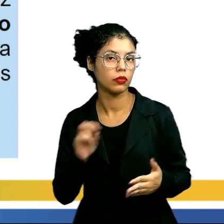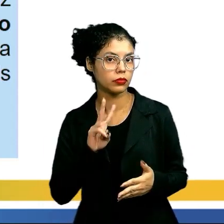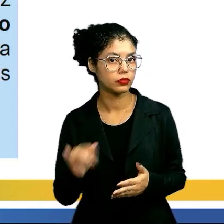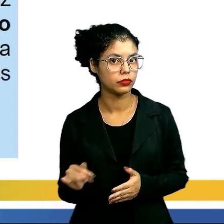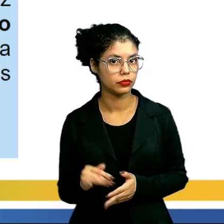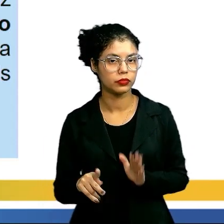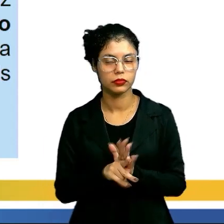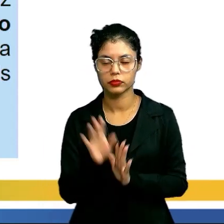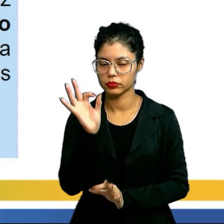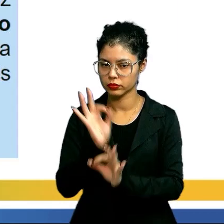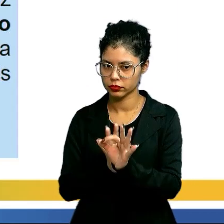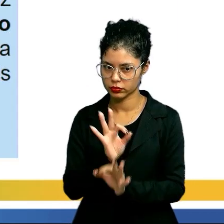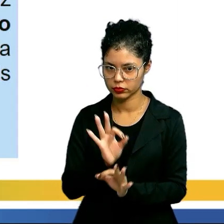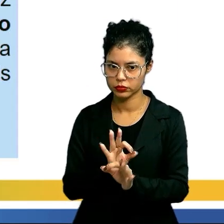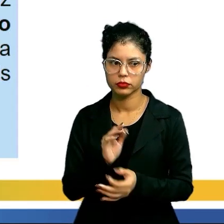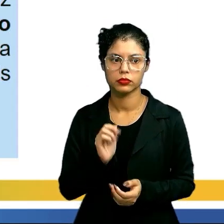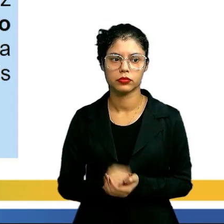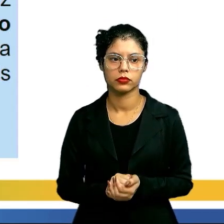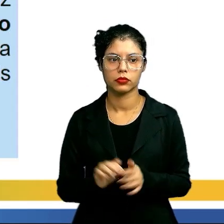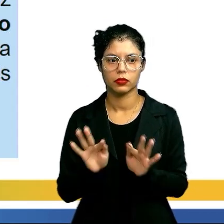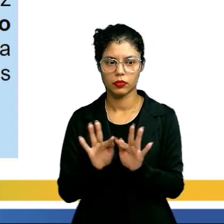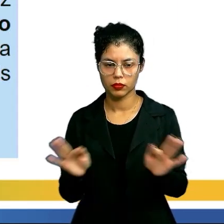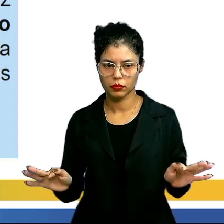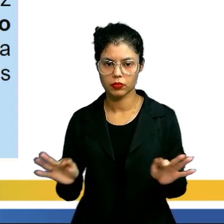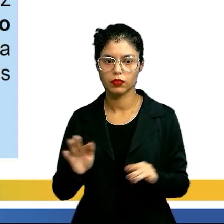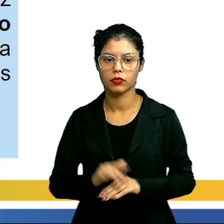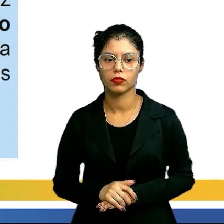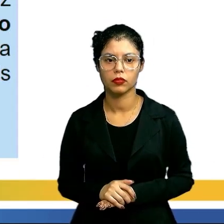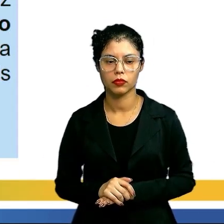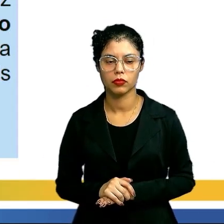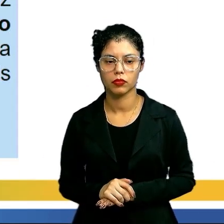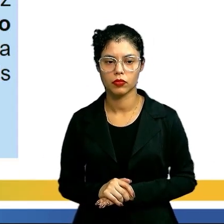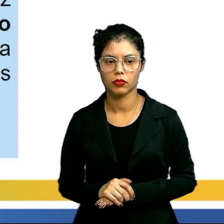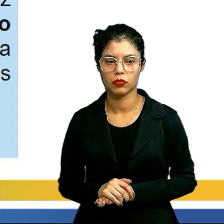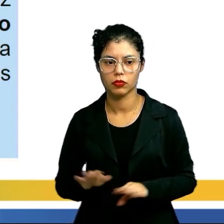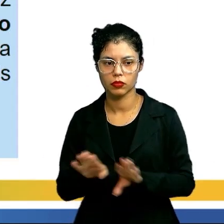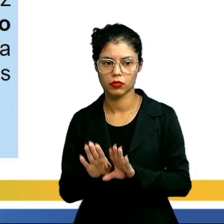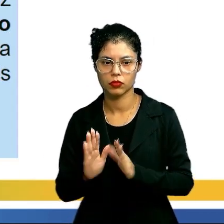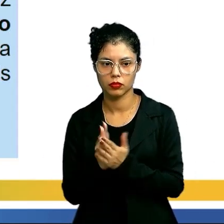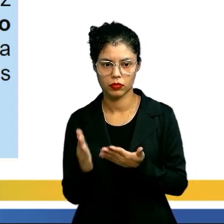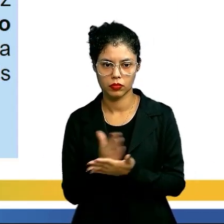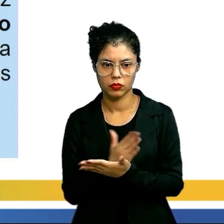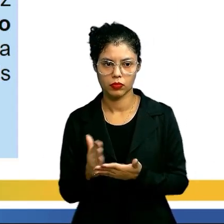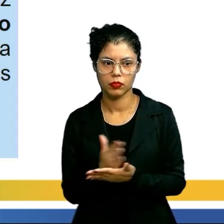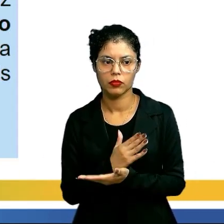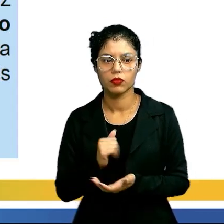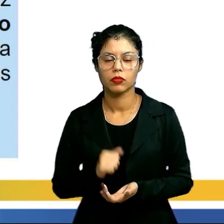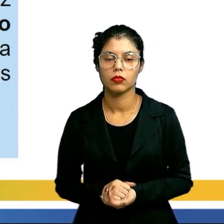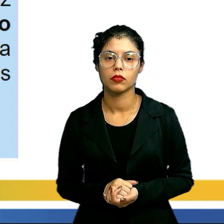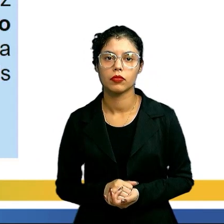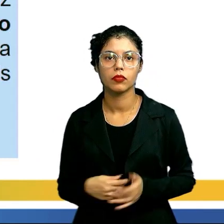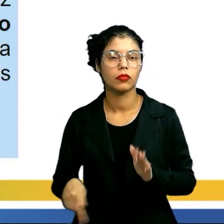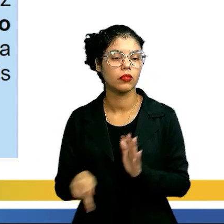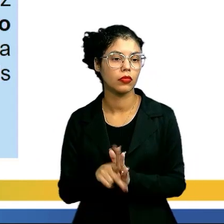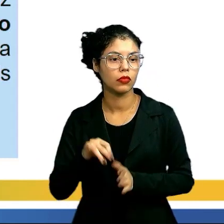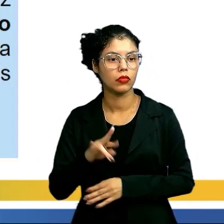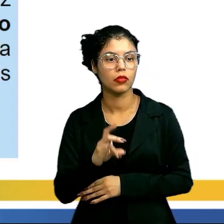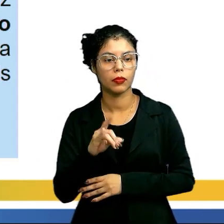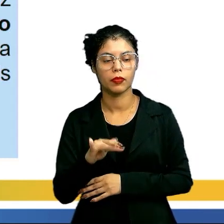tratar desse, dizer essa frase lá numa obra dele, o livro Esche Omo. Em sua